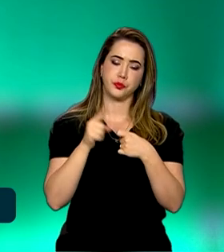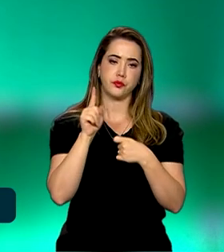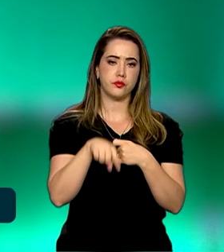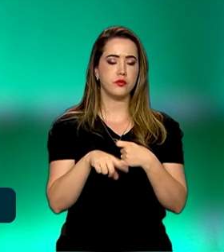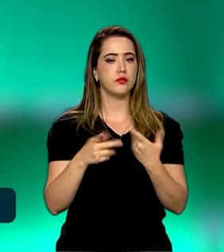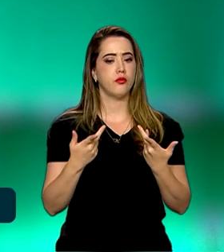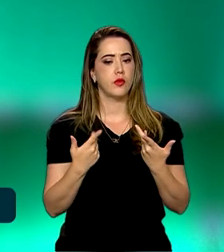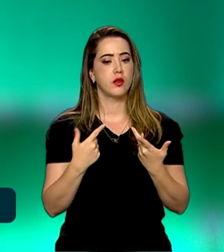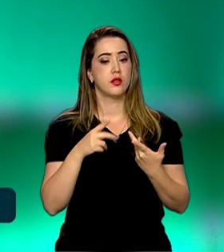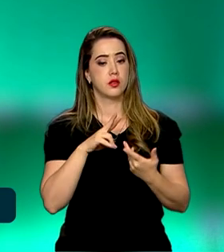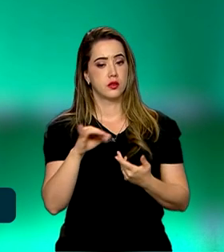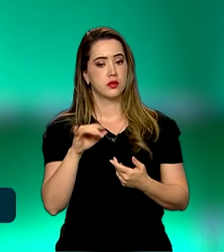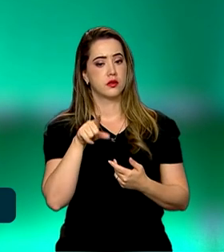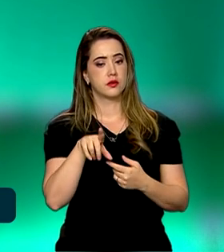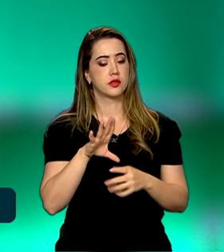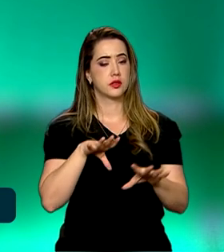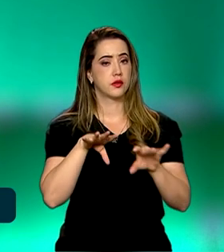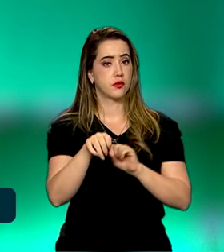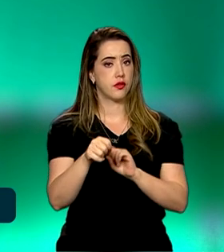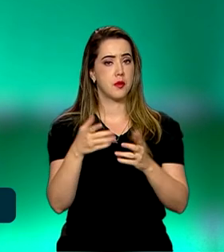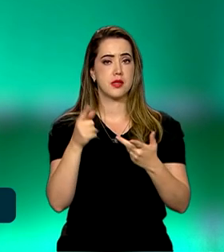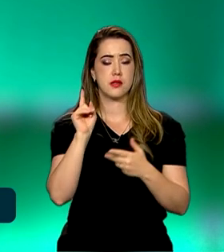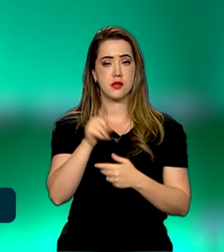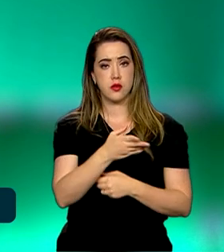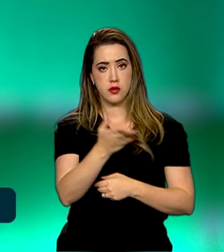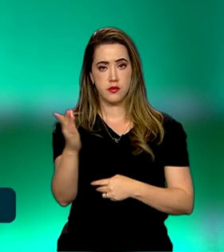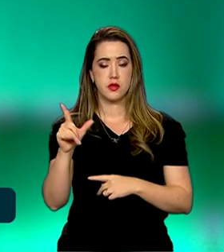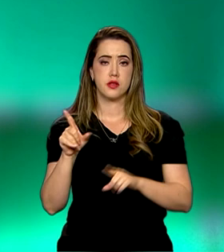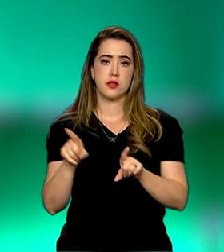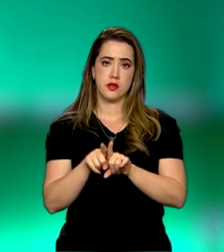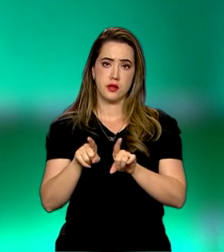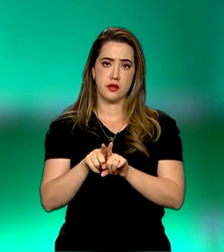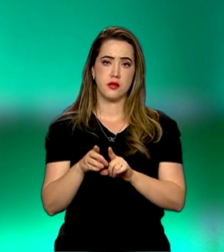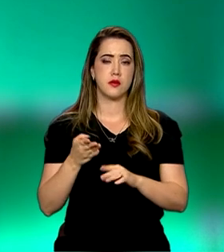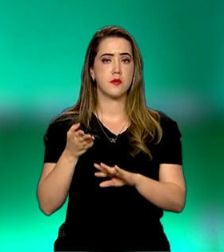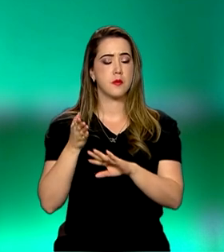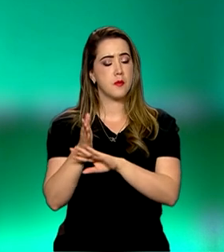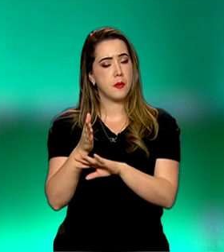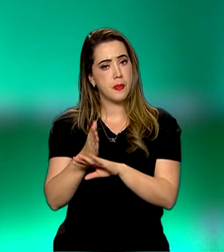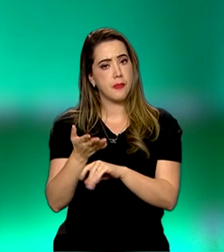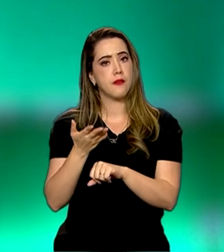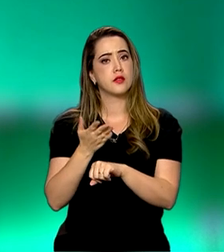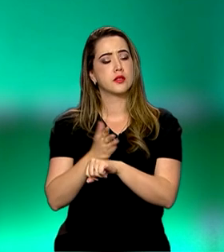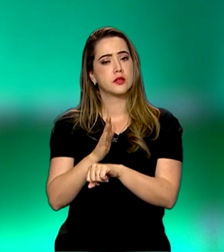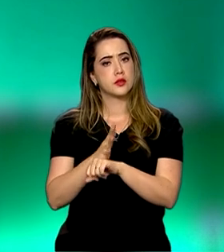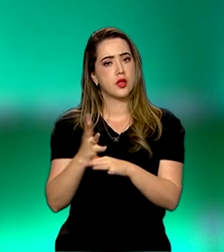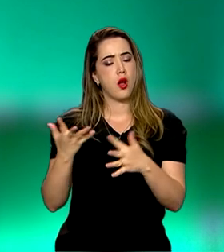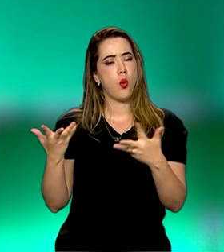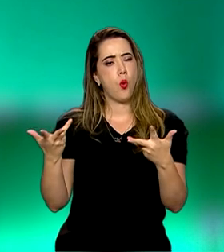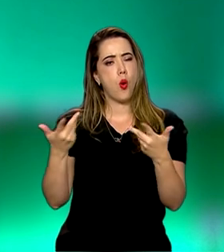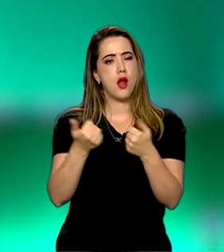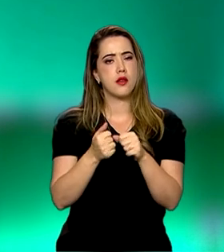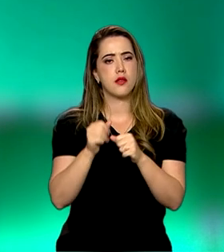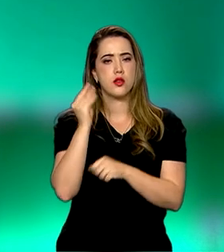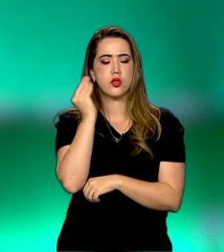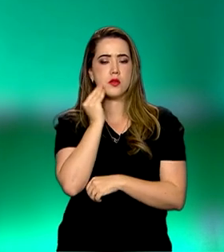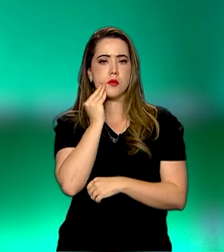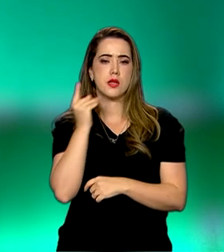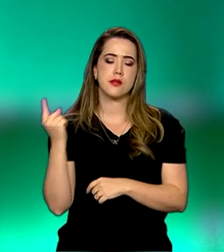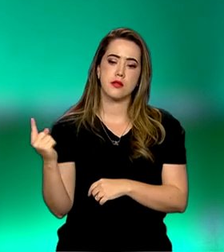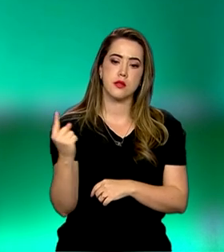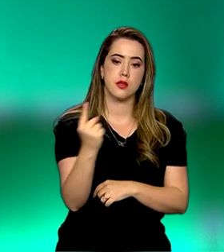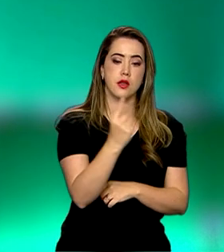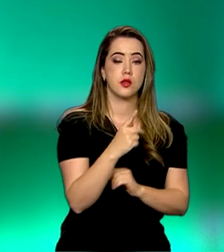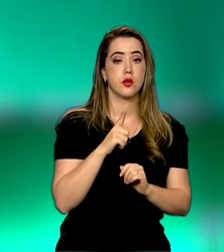ela será uma formação em que vocês também trarão a qualidade da experiência que cada um tem